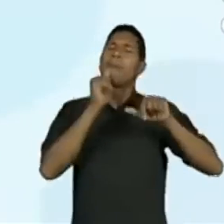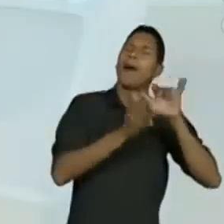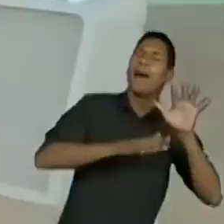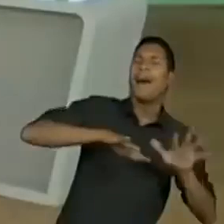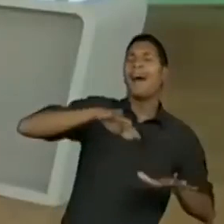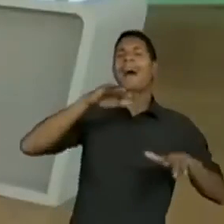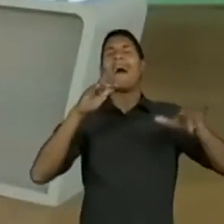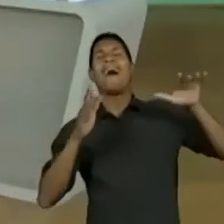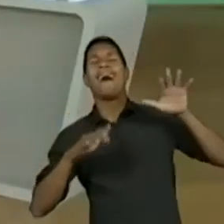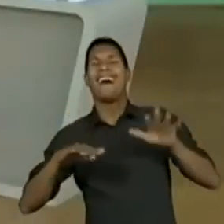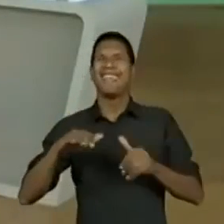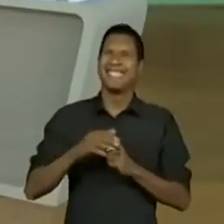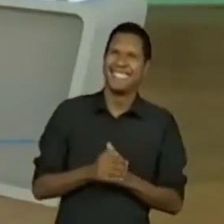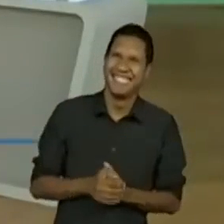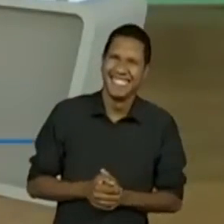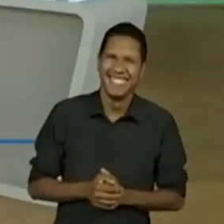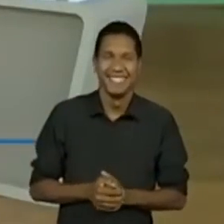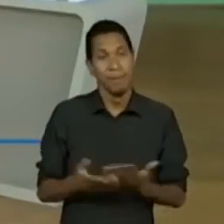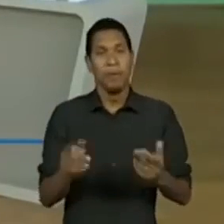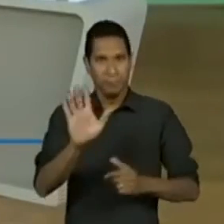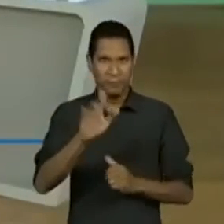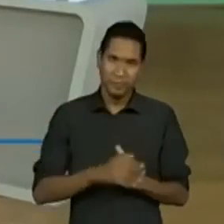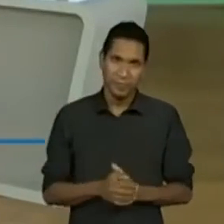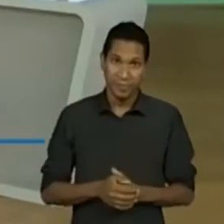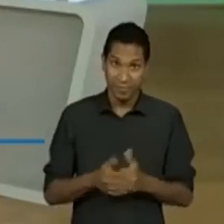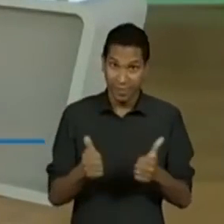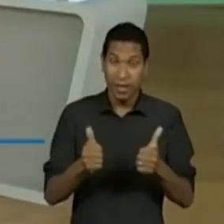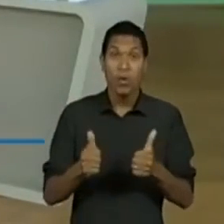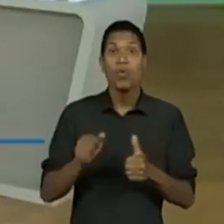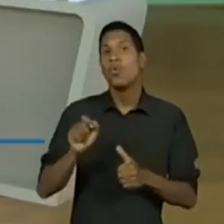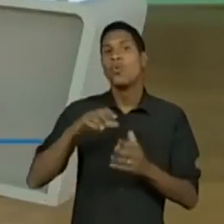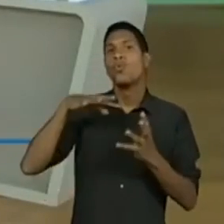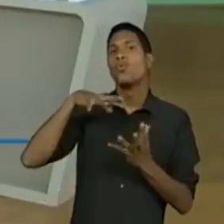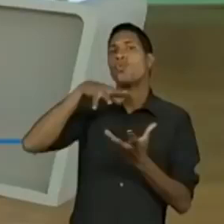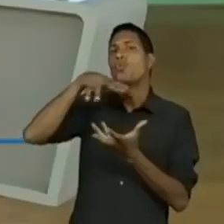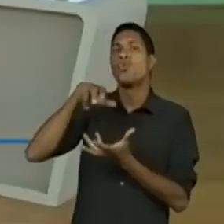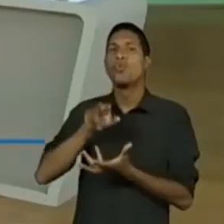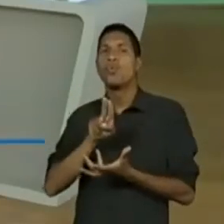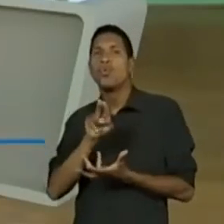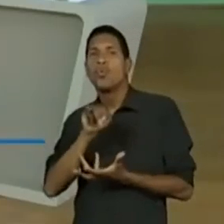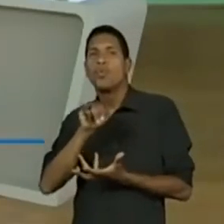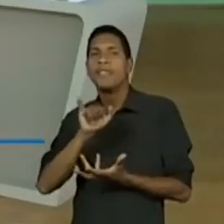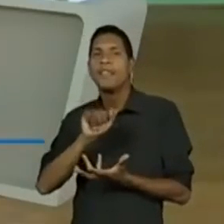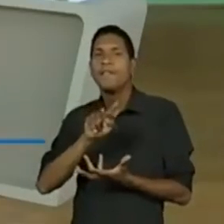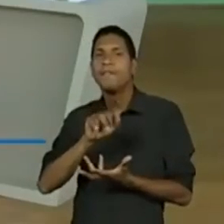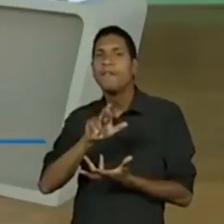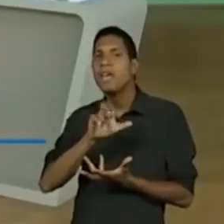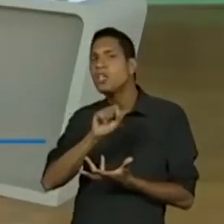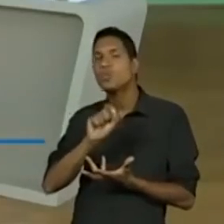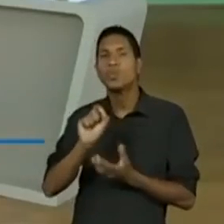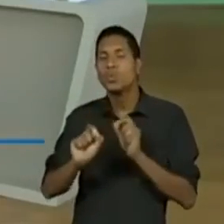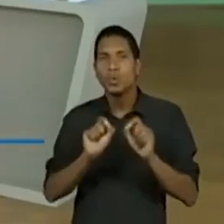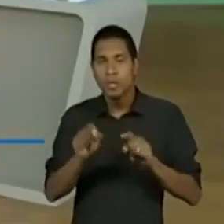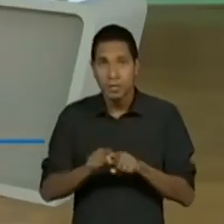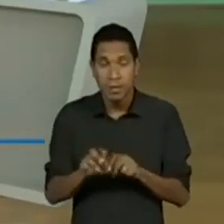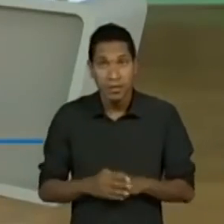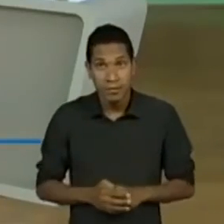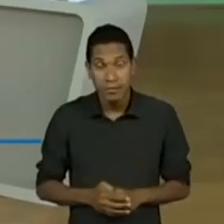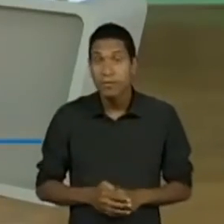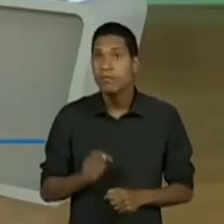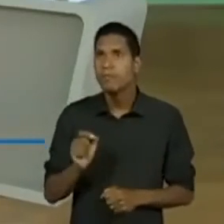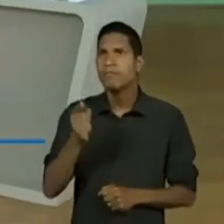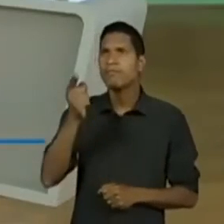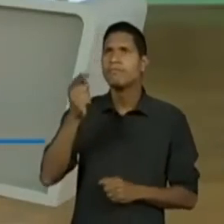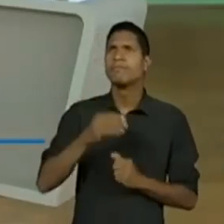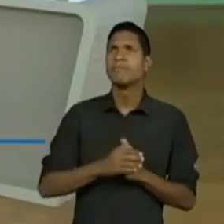Mas e o universo? Foi o primeirão. Ah, já fala... Ah, comparação do ser humano com o